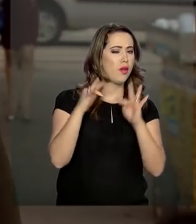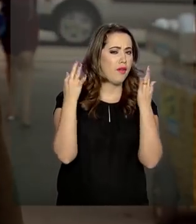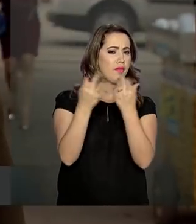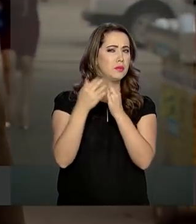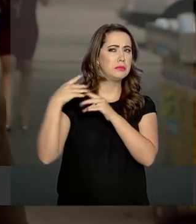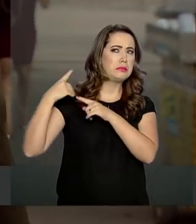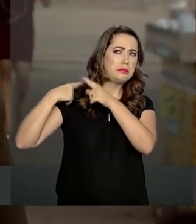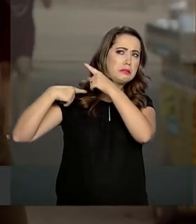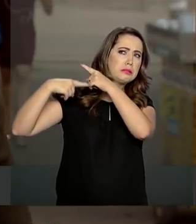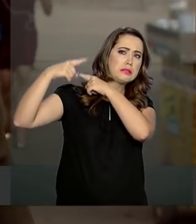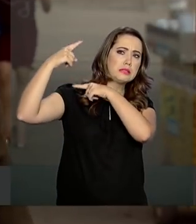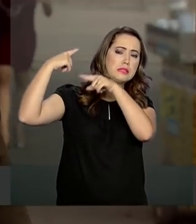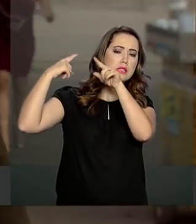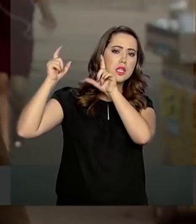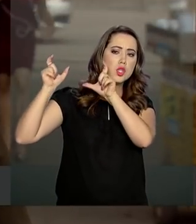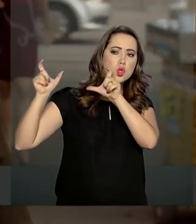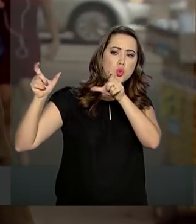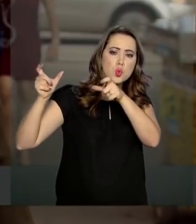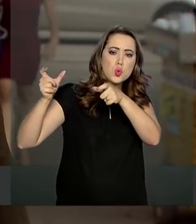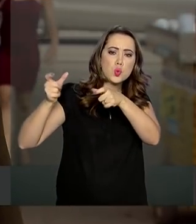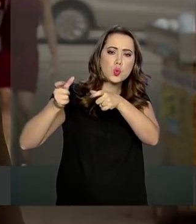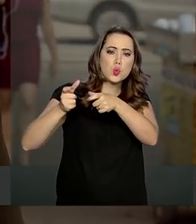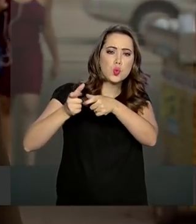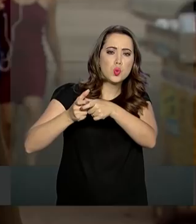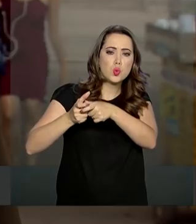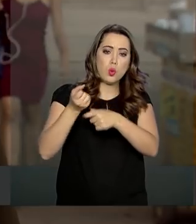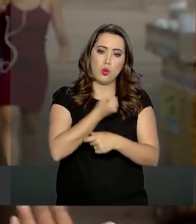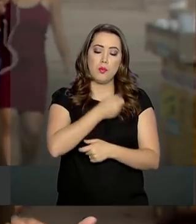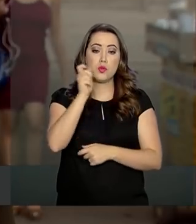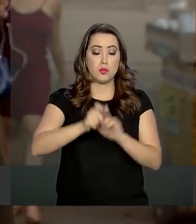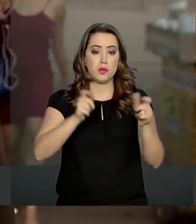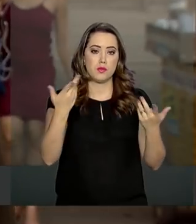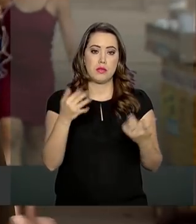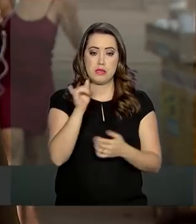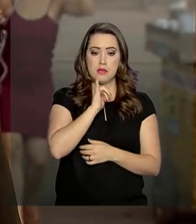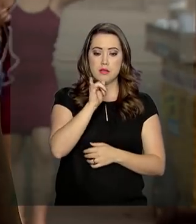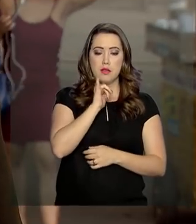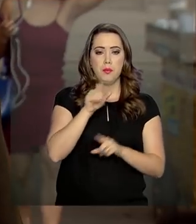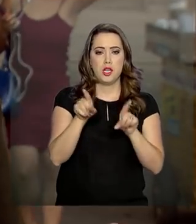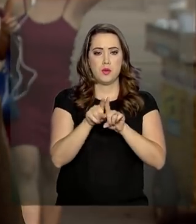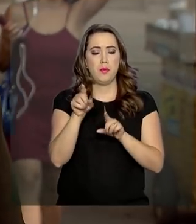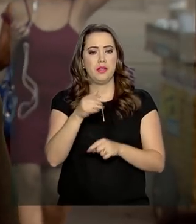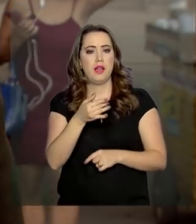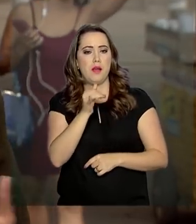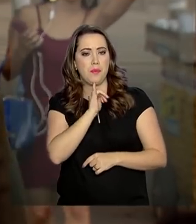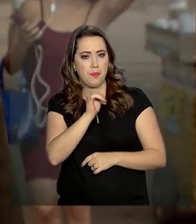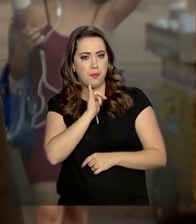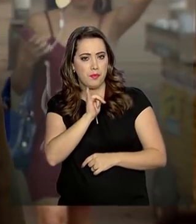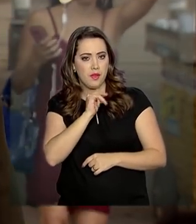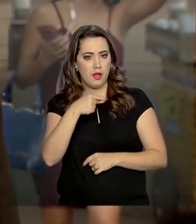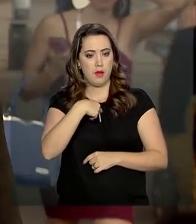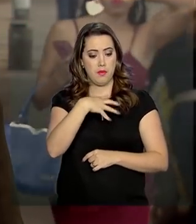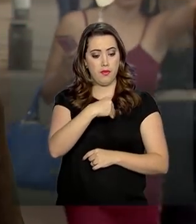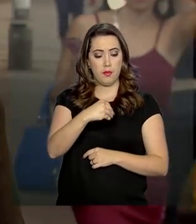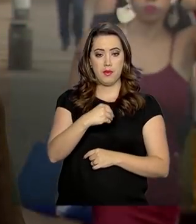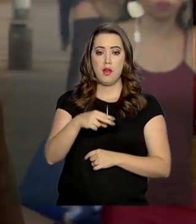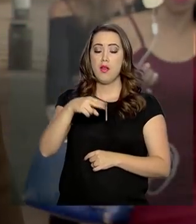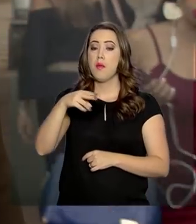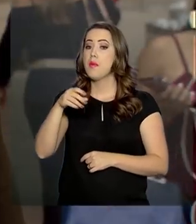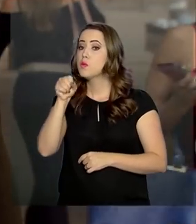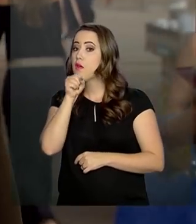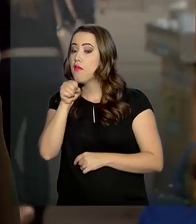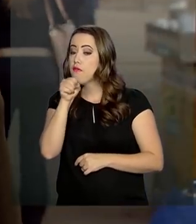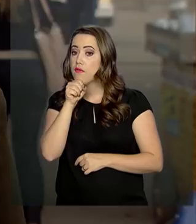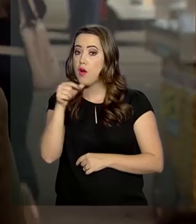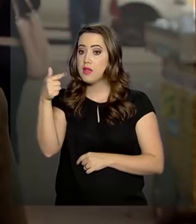outras gerações? Diminuiu muito o número de filhos? Eu vou dar como exemplo a minha família. Os meus avós tiveram sete filhos, os meus pais